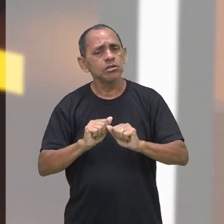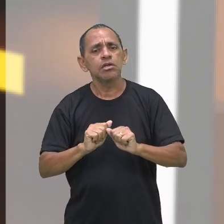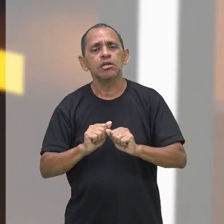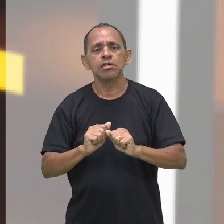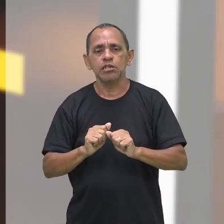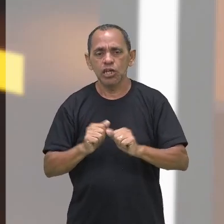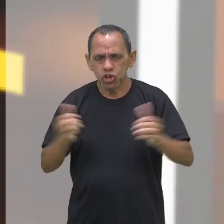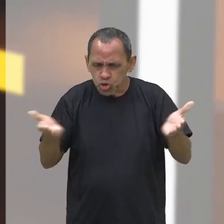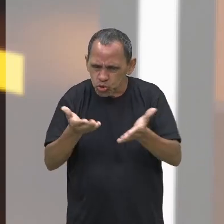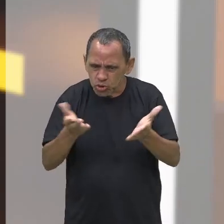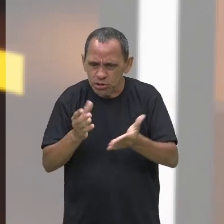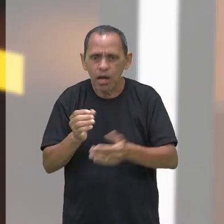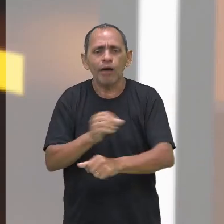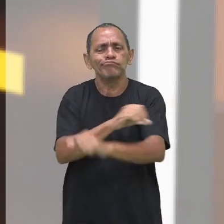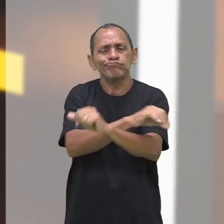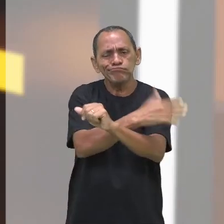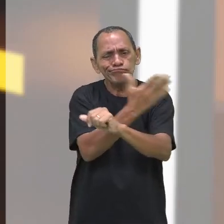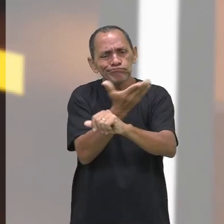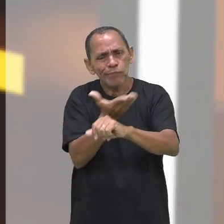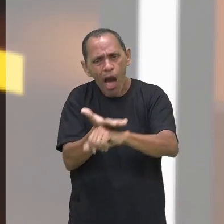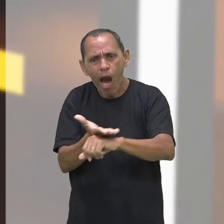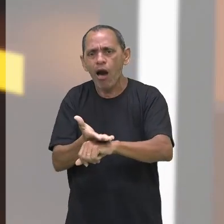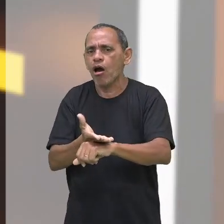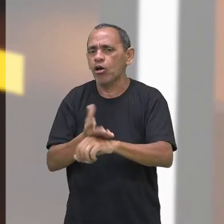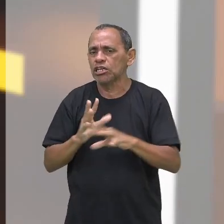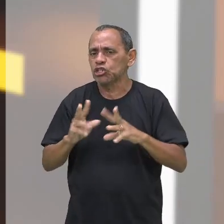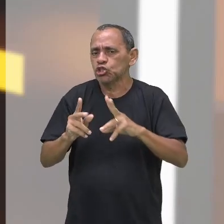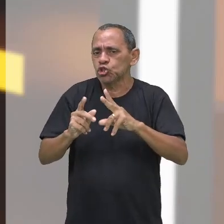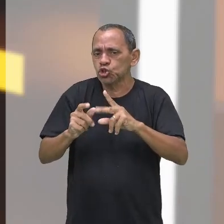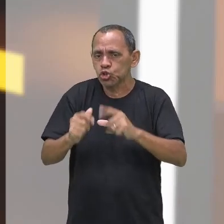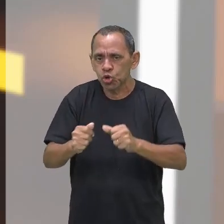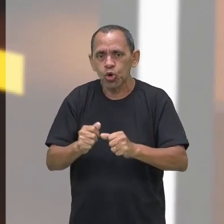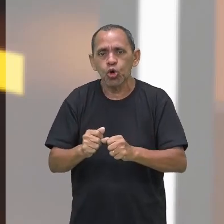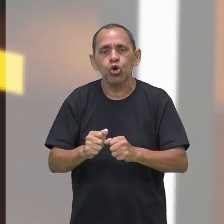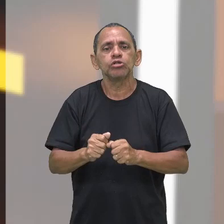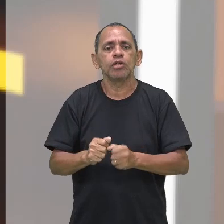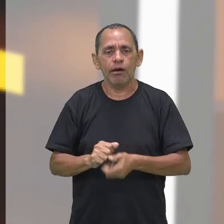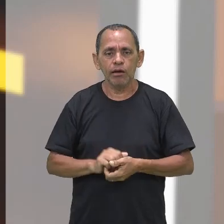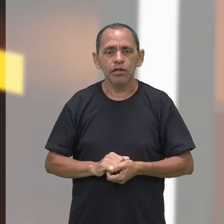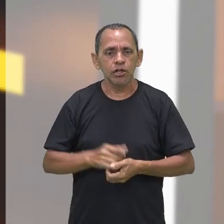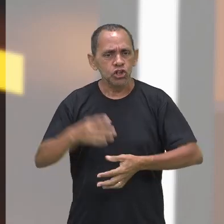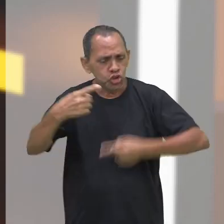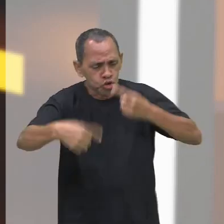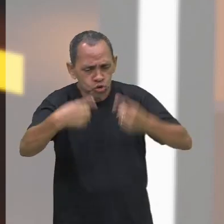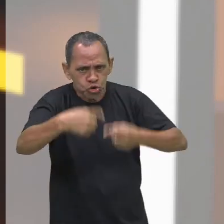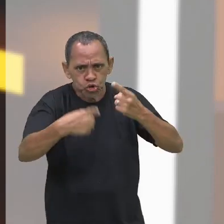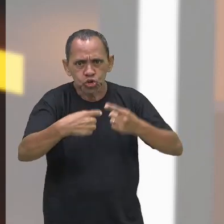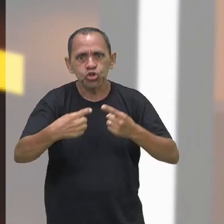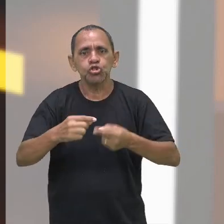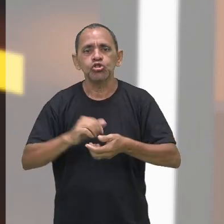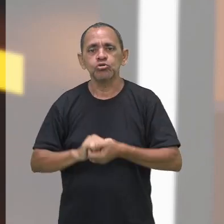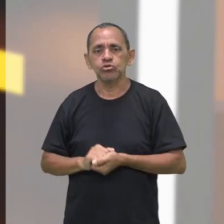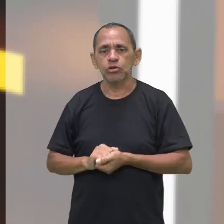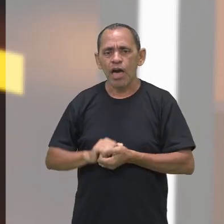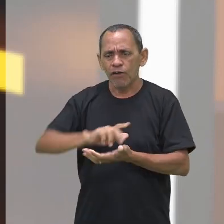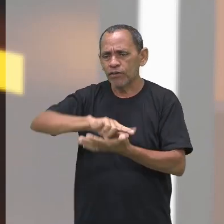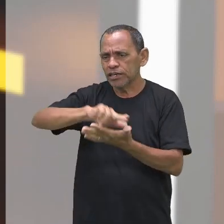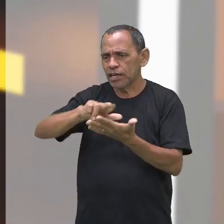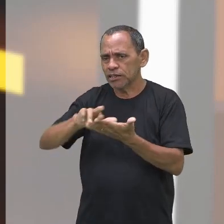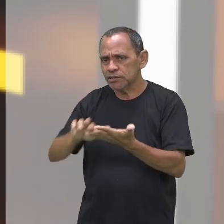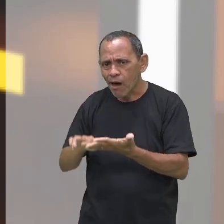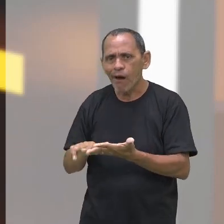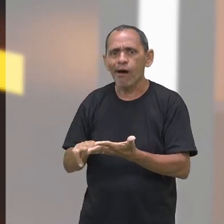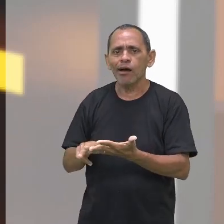reforçando, repetindo o significado de diversidade cultural. Mas, nós estamos convidando